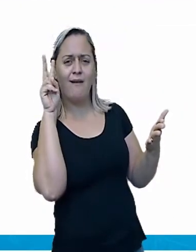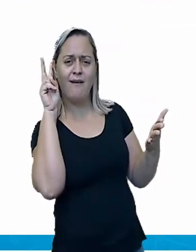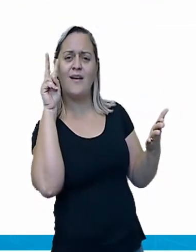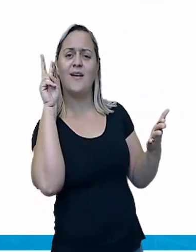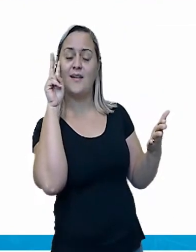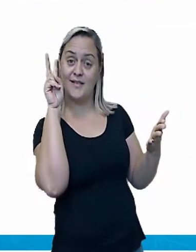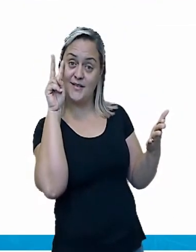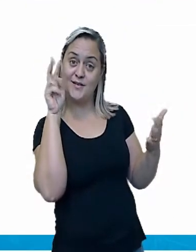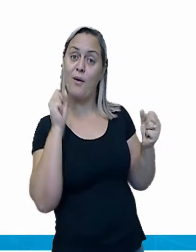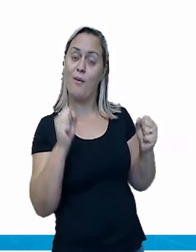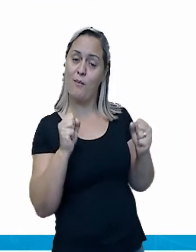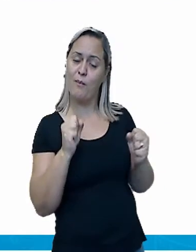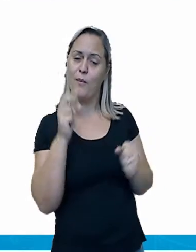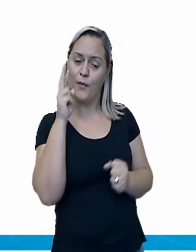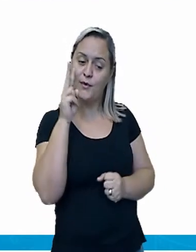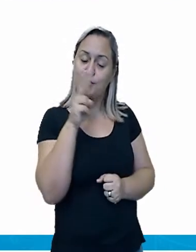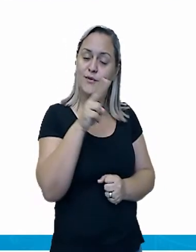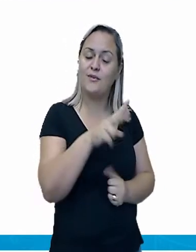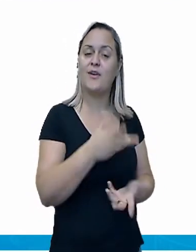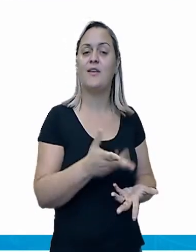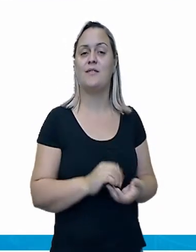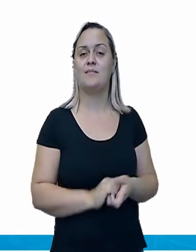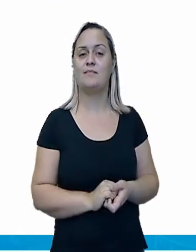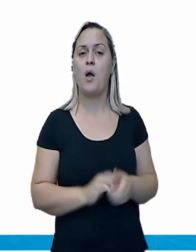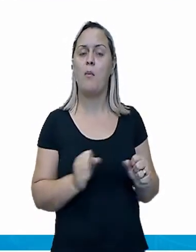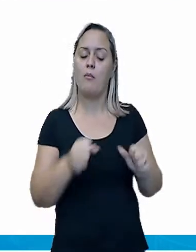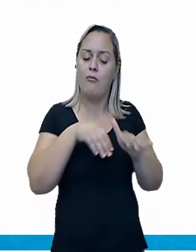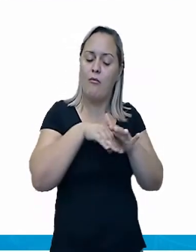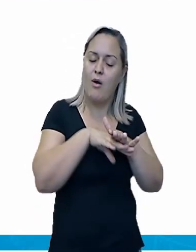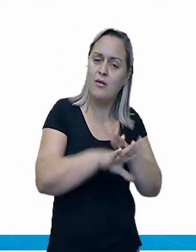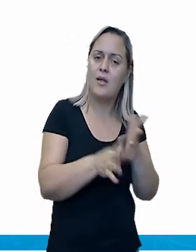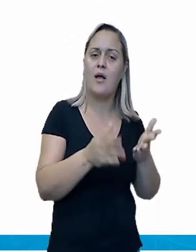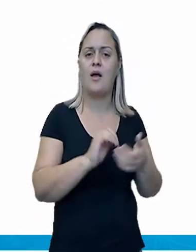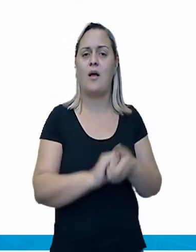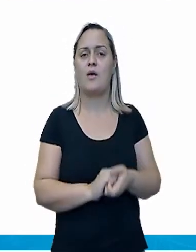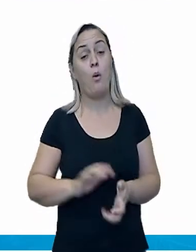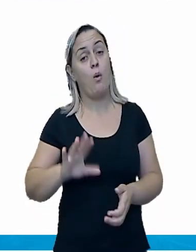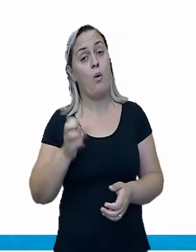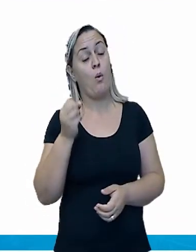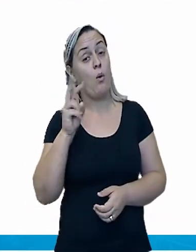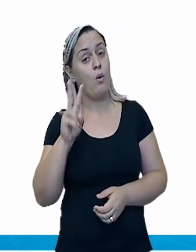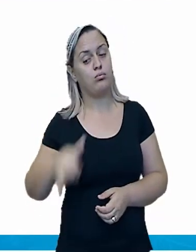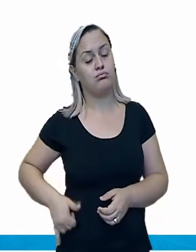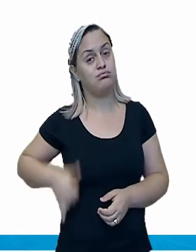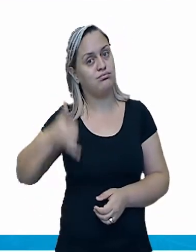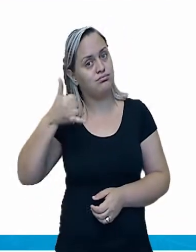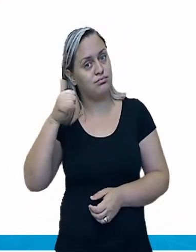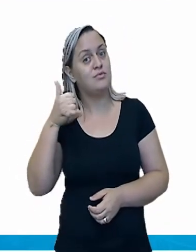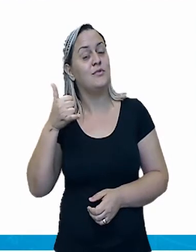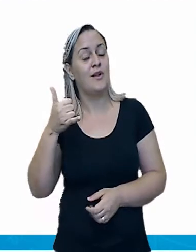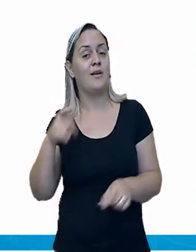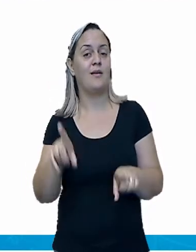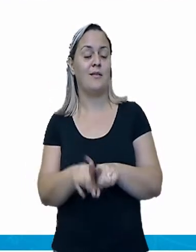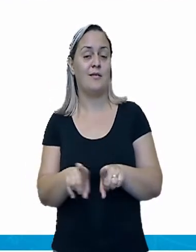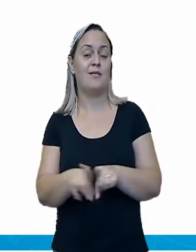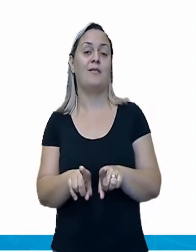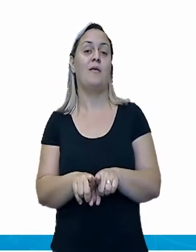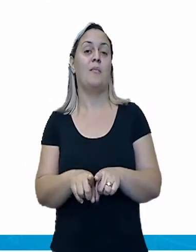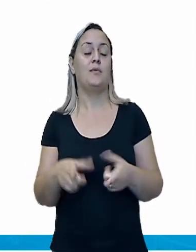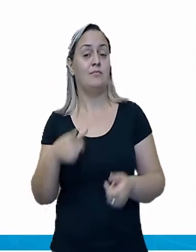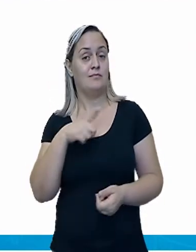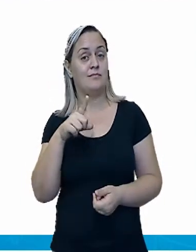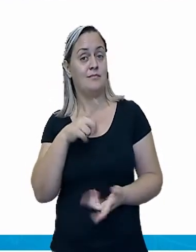mente e que hoje pode estar impressa ou guardada aí no seu celular. Um dos pioneiros da fotografia no Brasil,